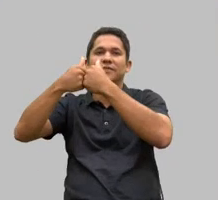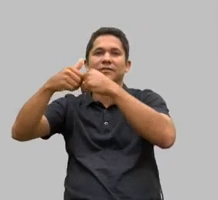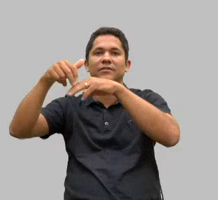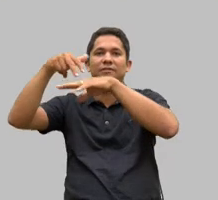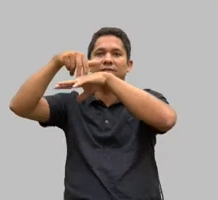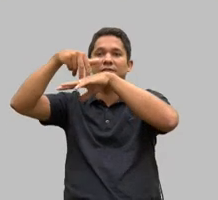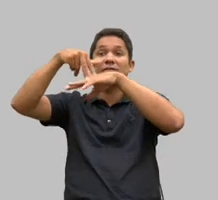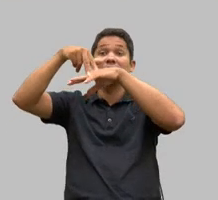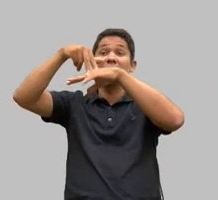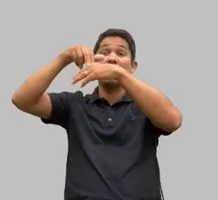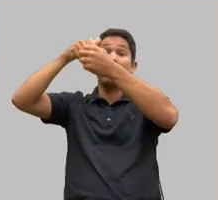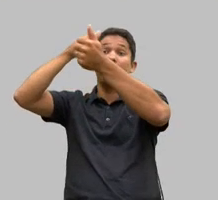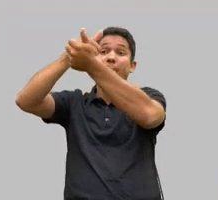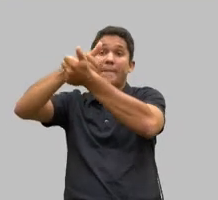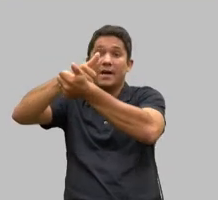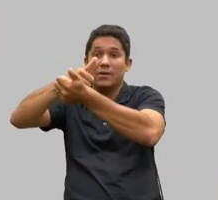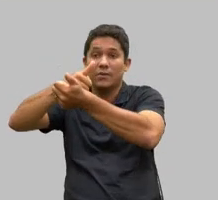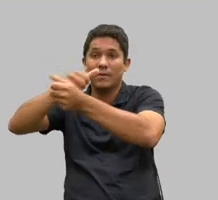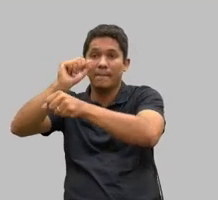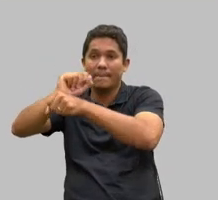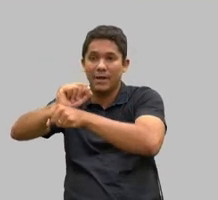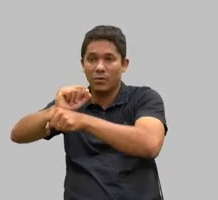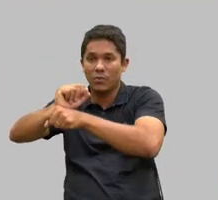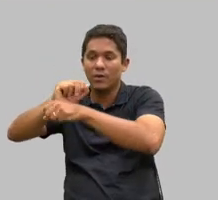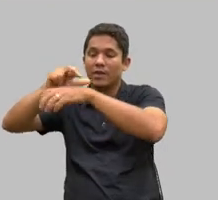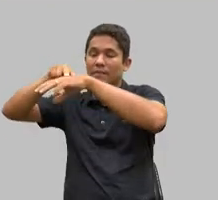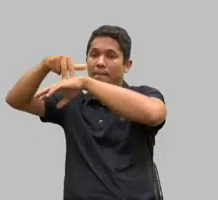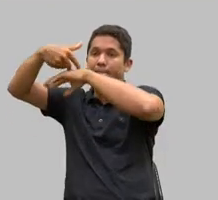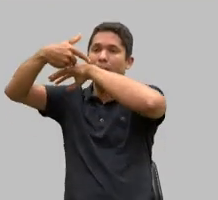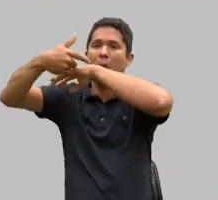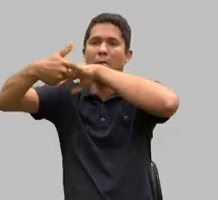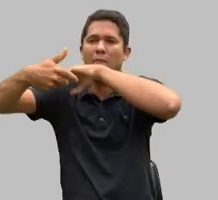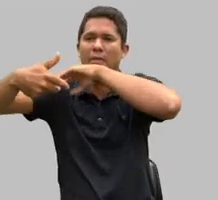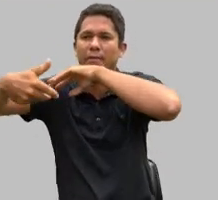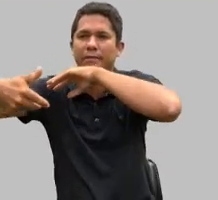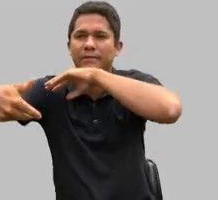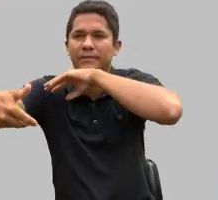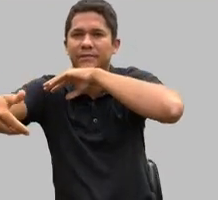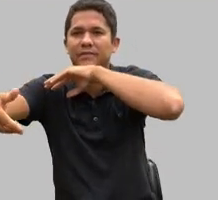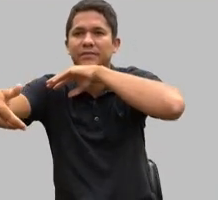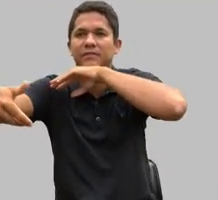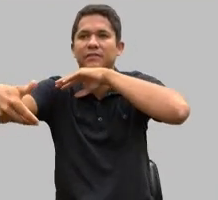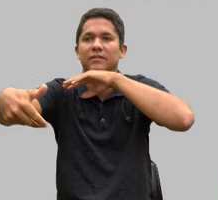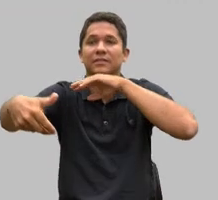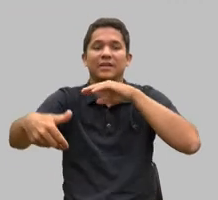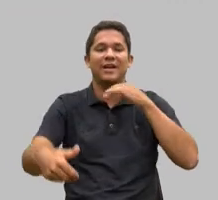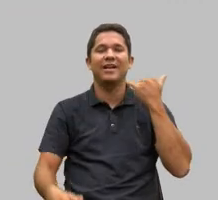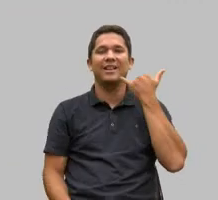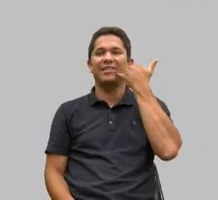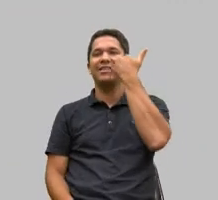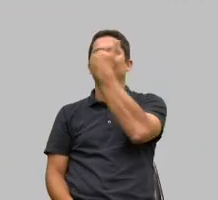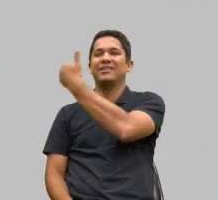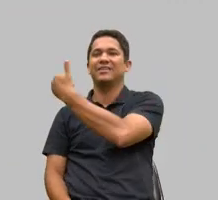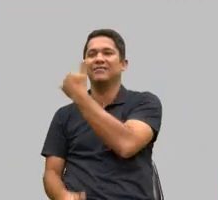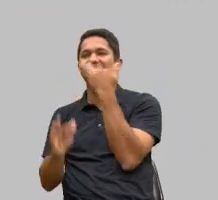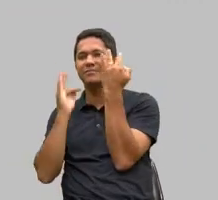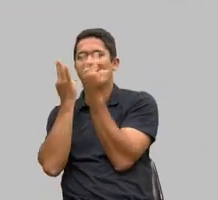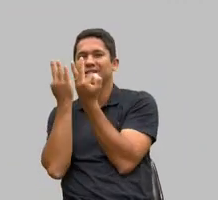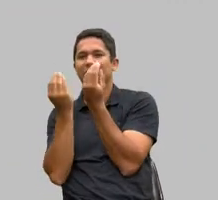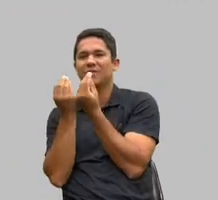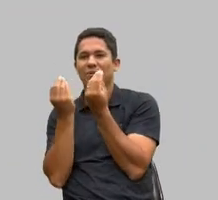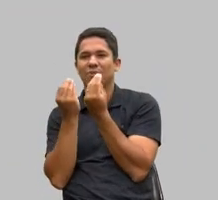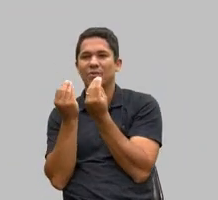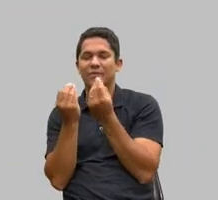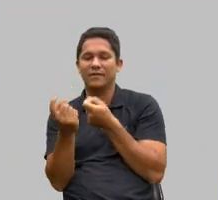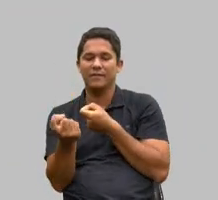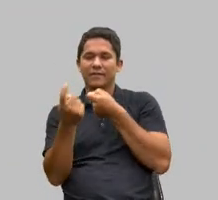freada e ele foi longe e para avisar a família aí eu tive que voltar para a